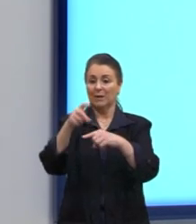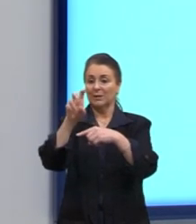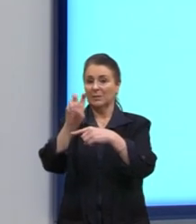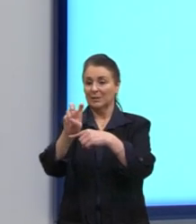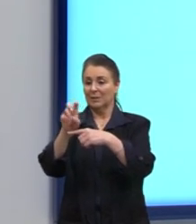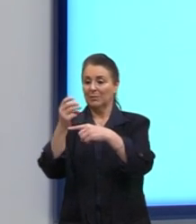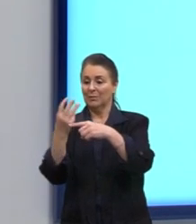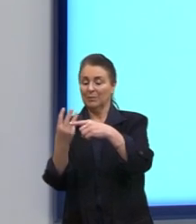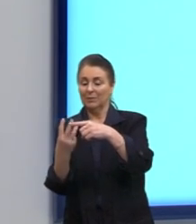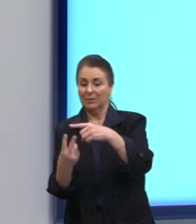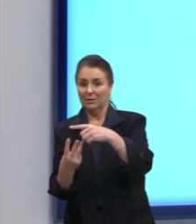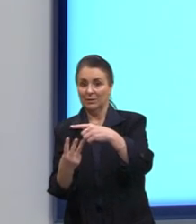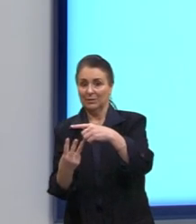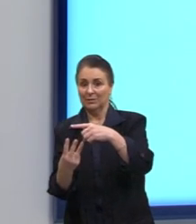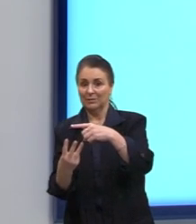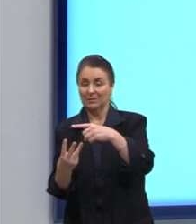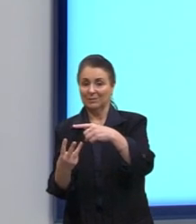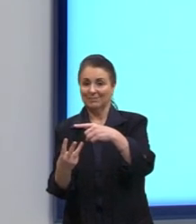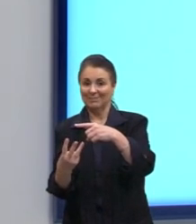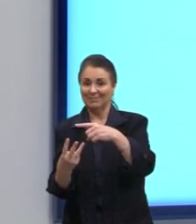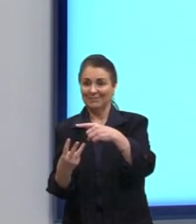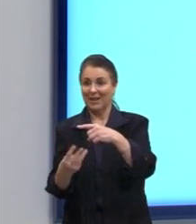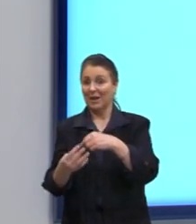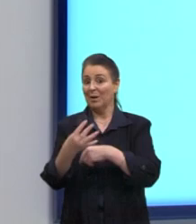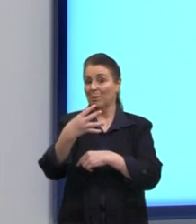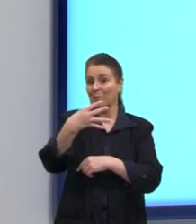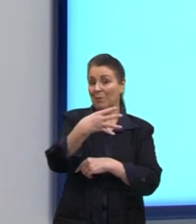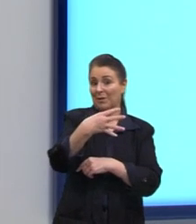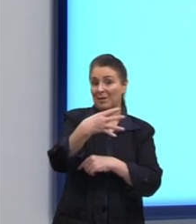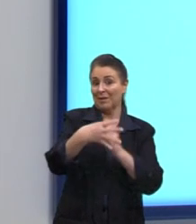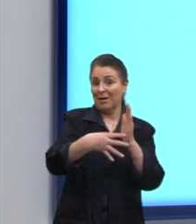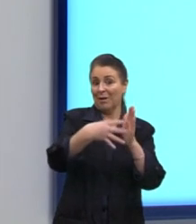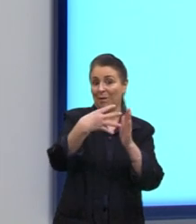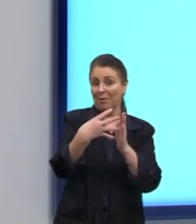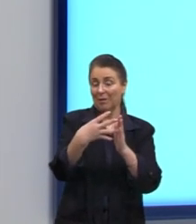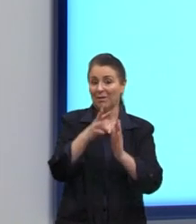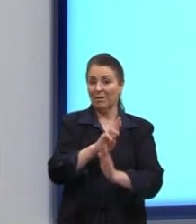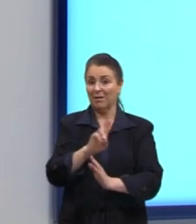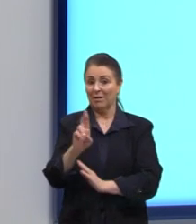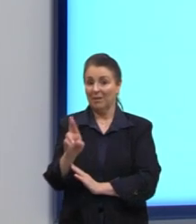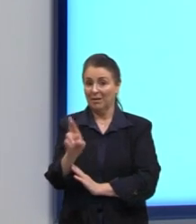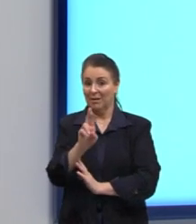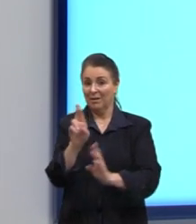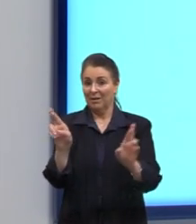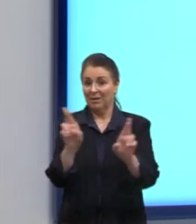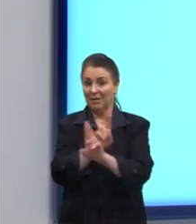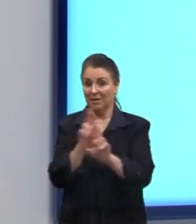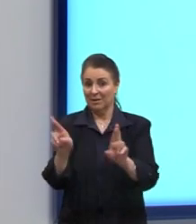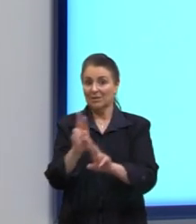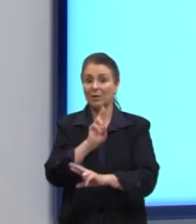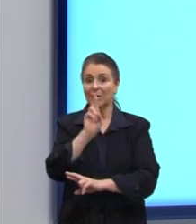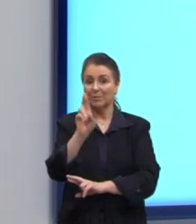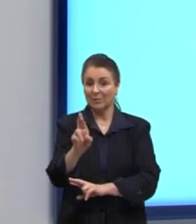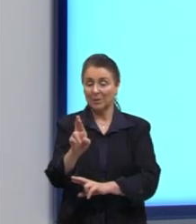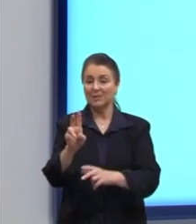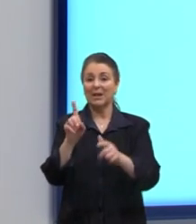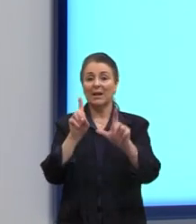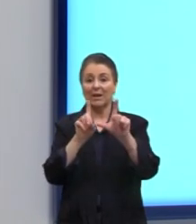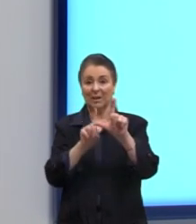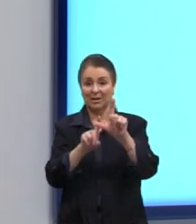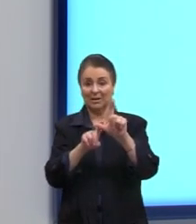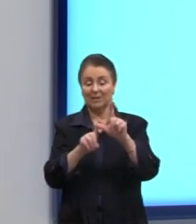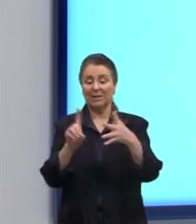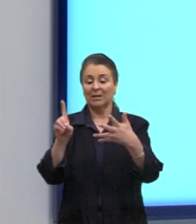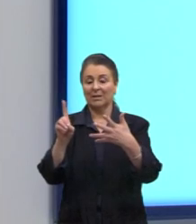seria a quarta relação que nós temos portanto a nossa resposta correta seria a letra d a relação